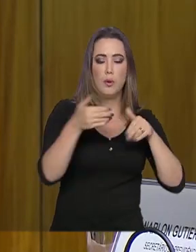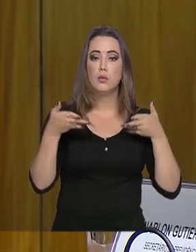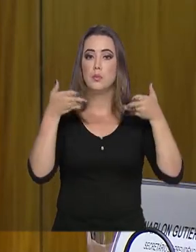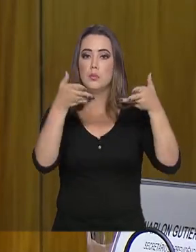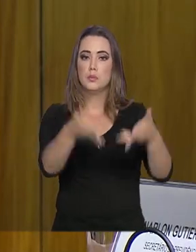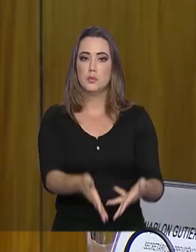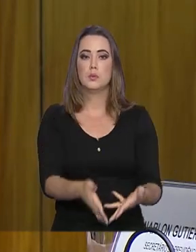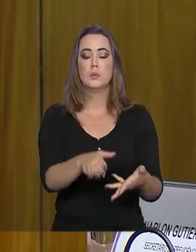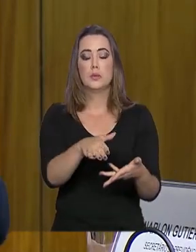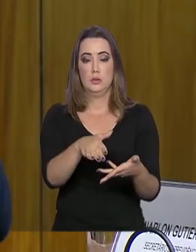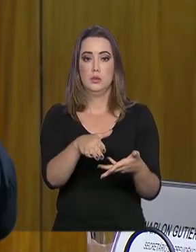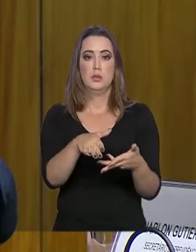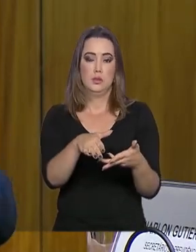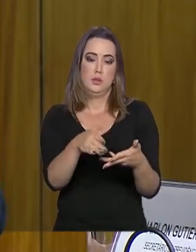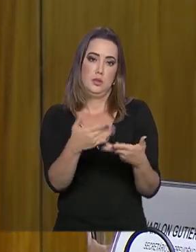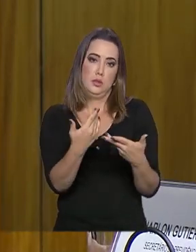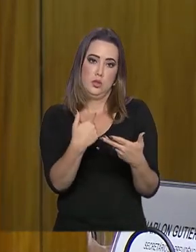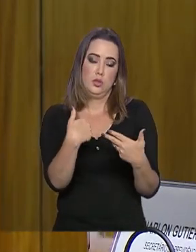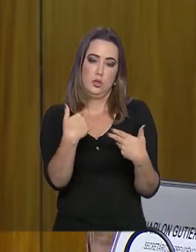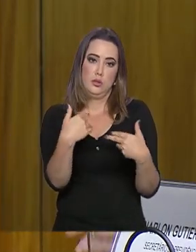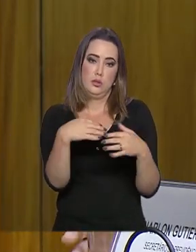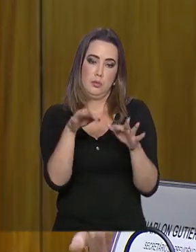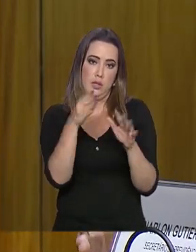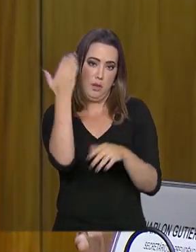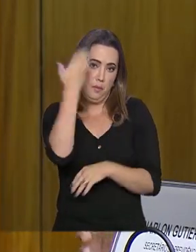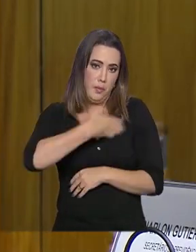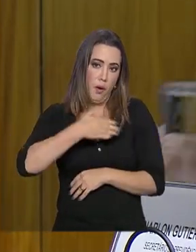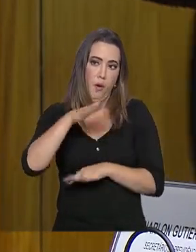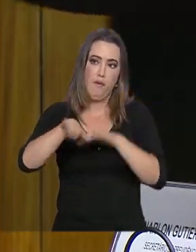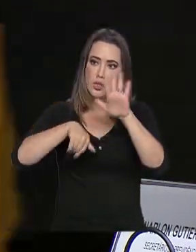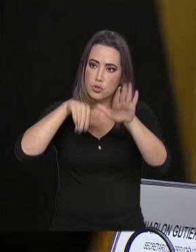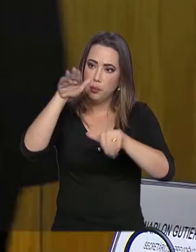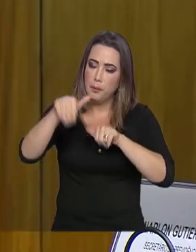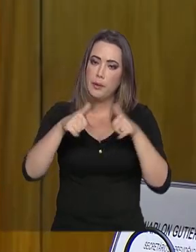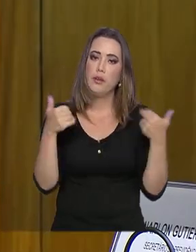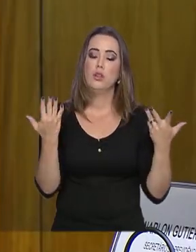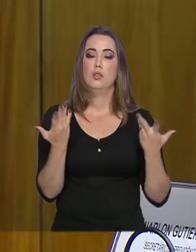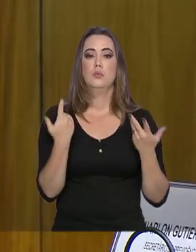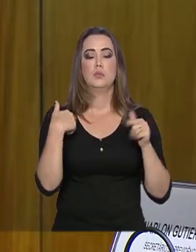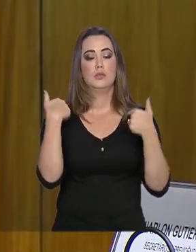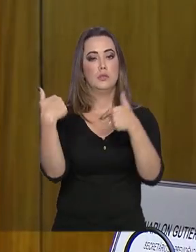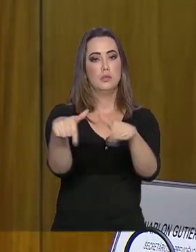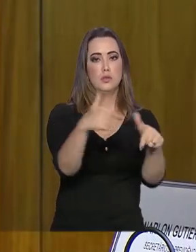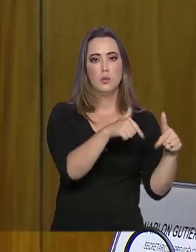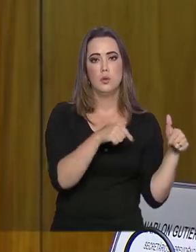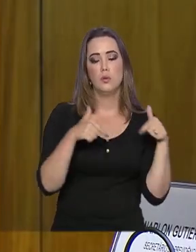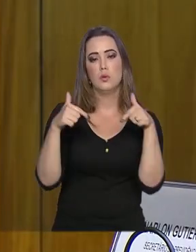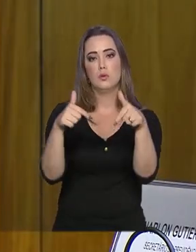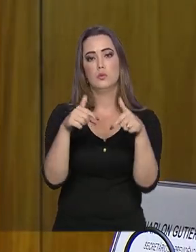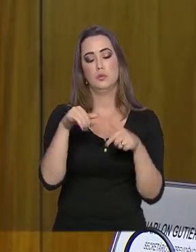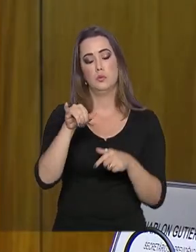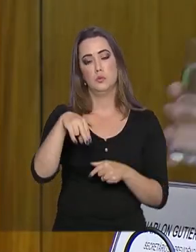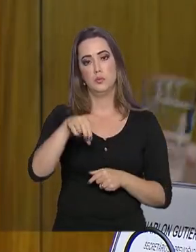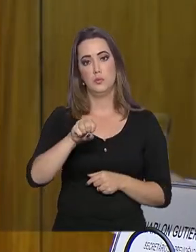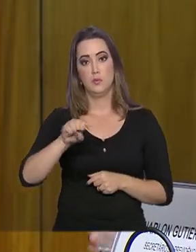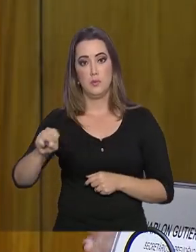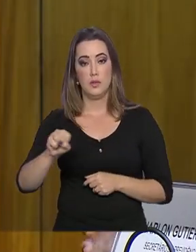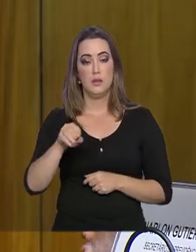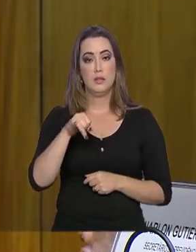do processo seletivo, participar do chamamento público para que possam trabalhar no atendimento.